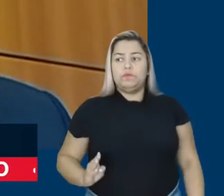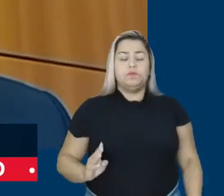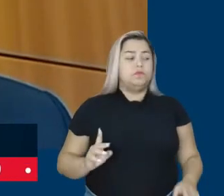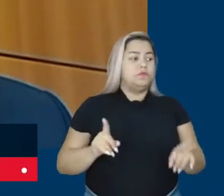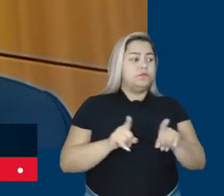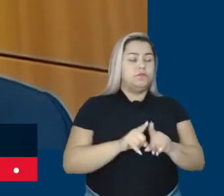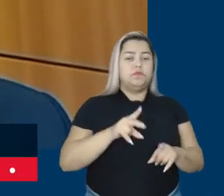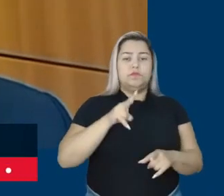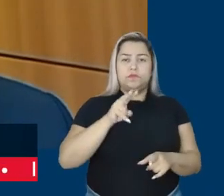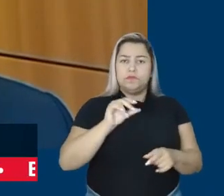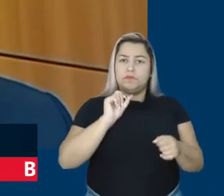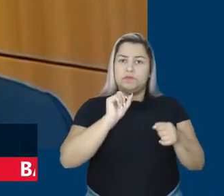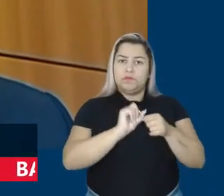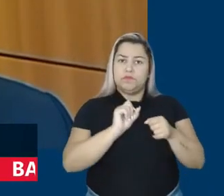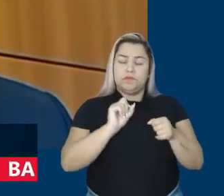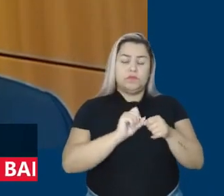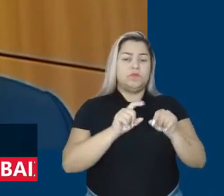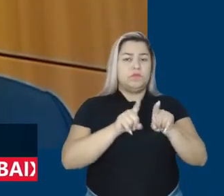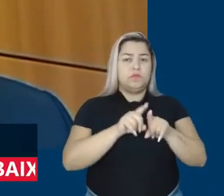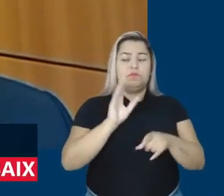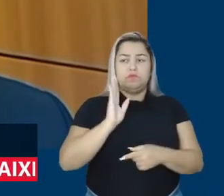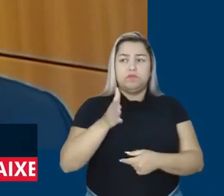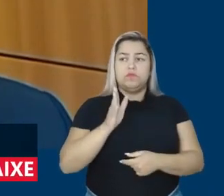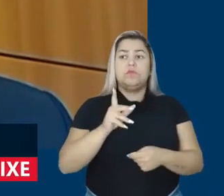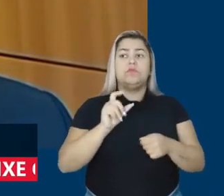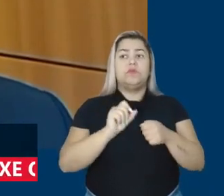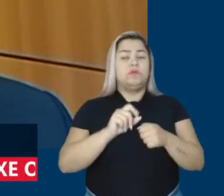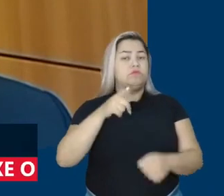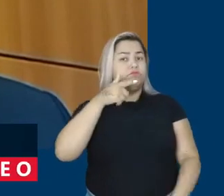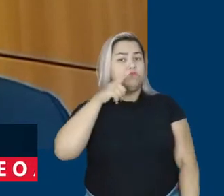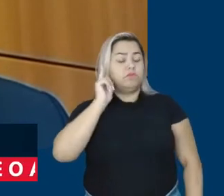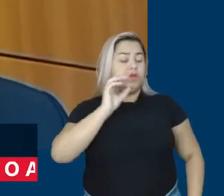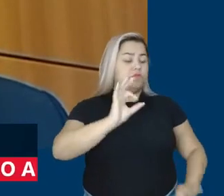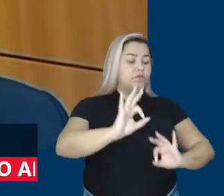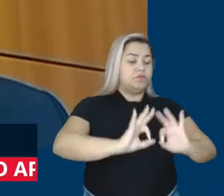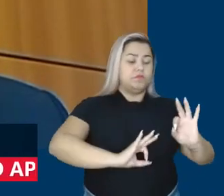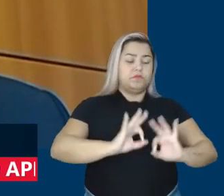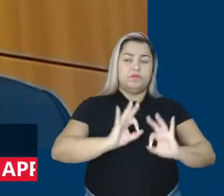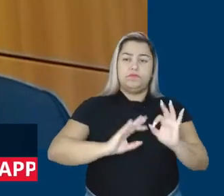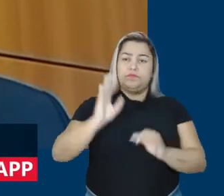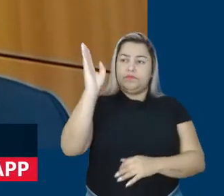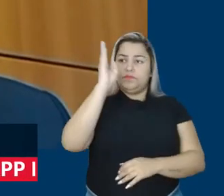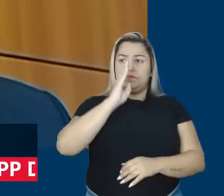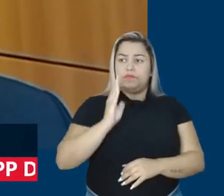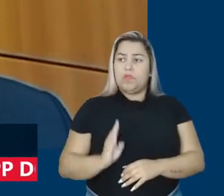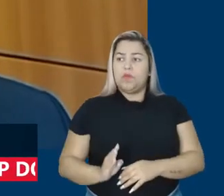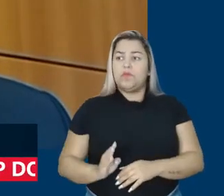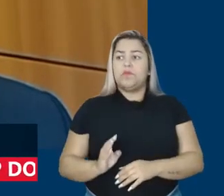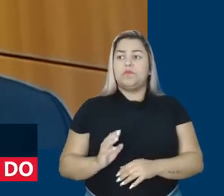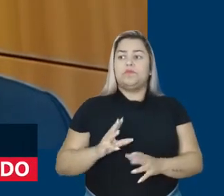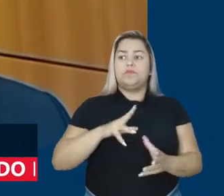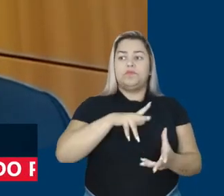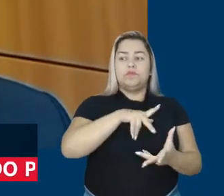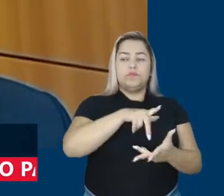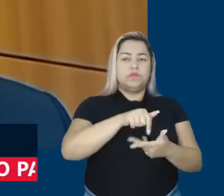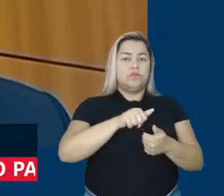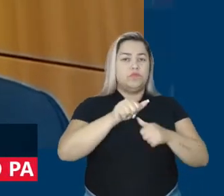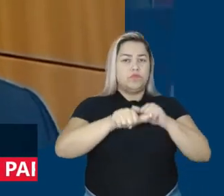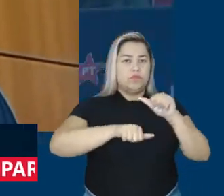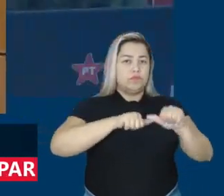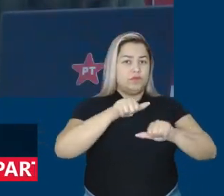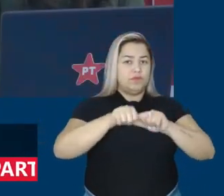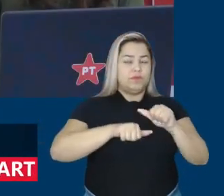apenas aquilo que ele já fez antes, mas preparar o Brasil para um novo mundo, para esse mundo que está em constante mudança.